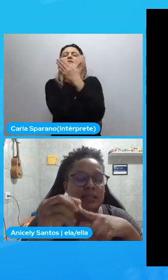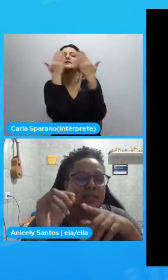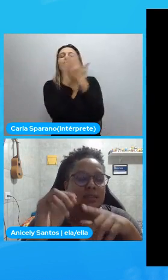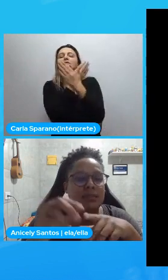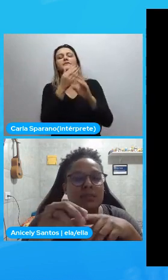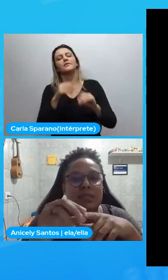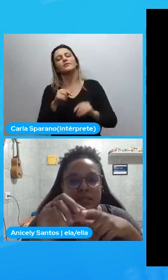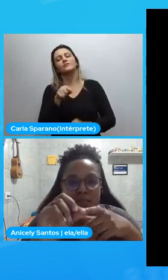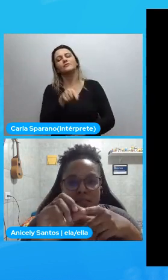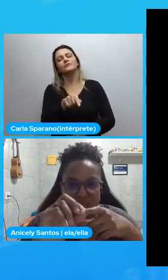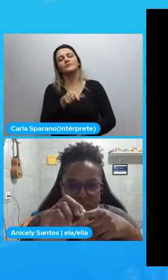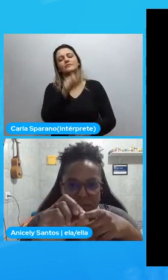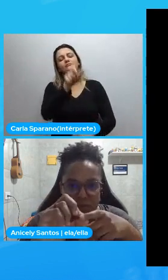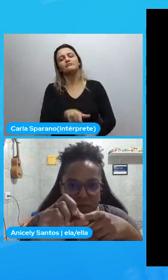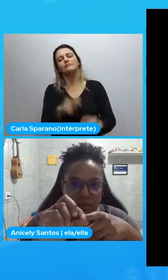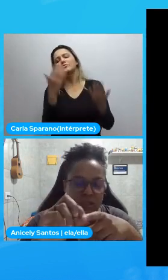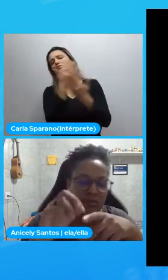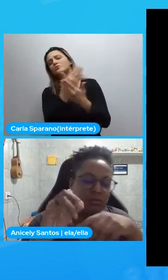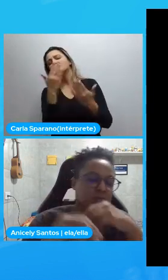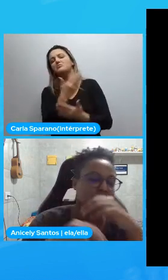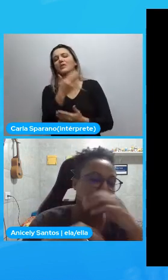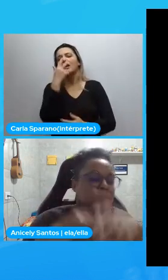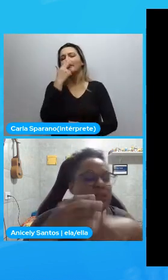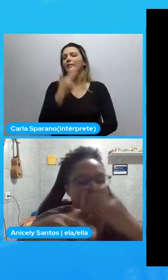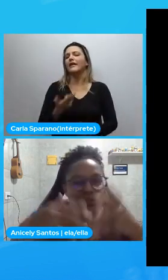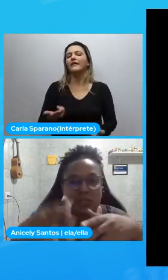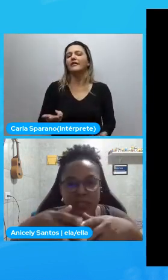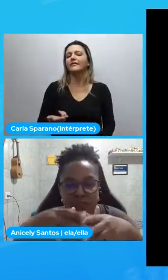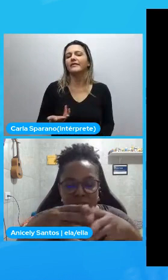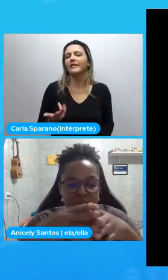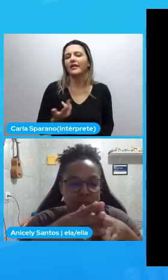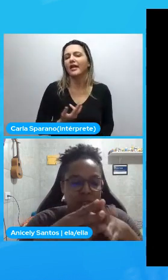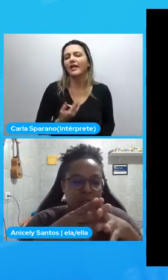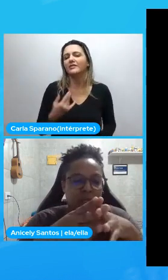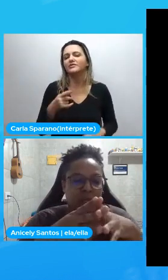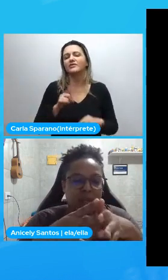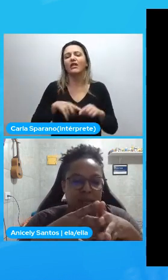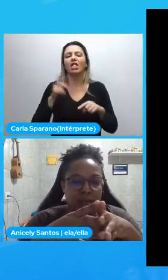elas eram consideradas. Objetos. Dentro desses lugares.